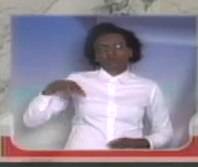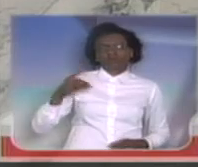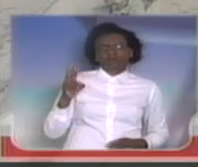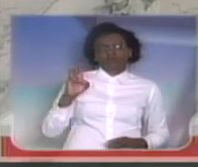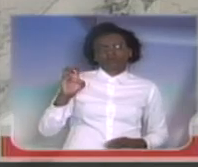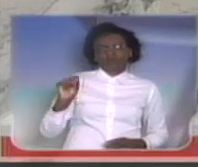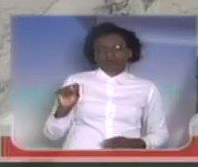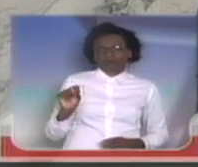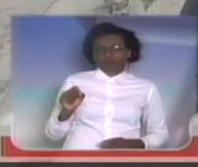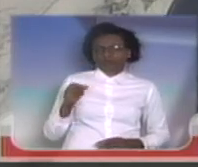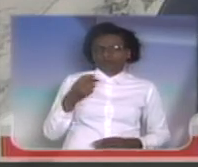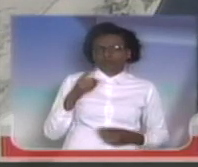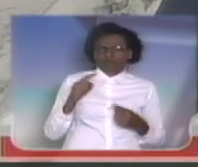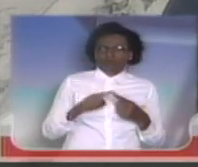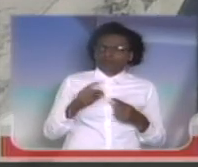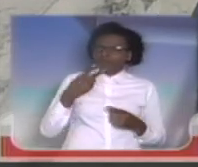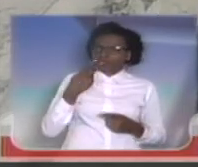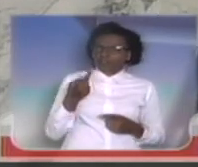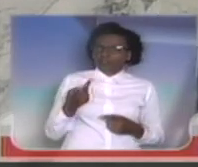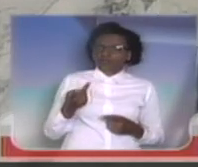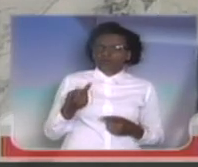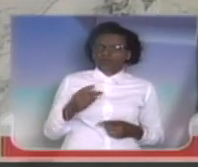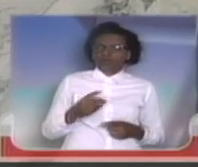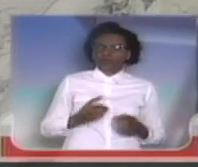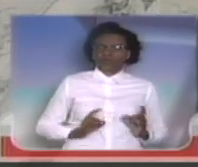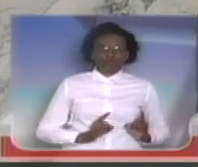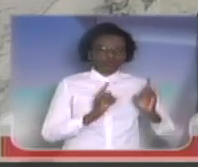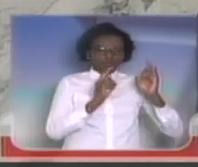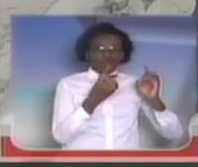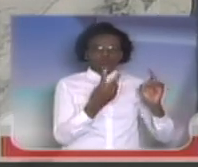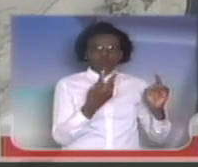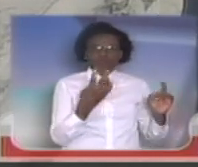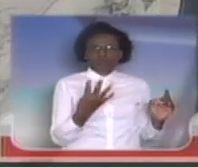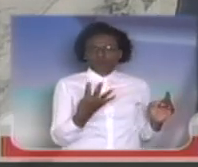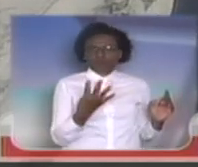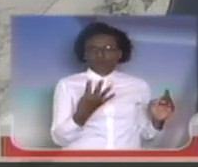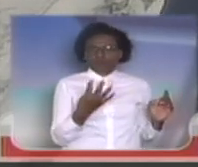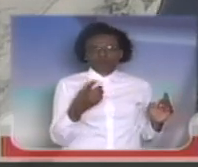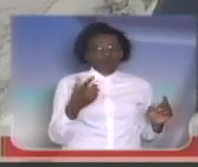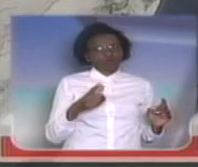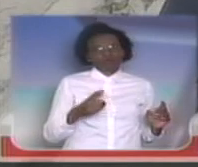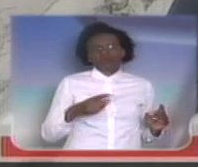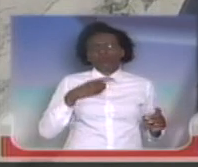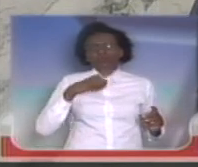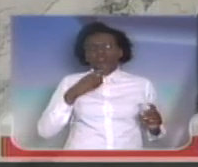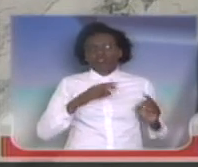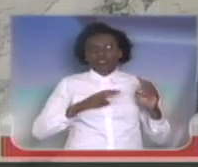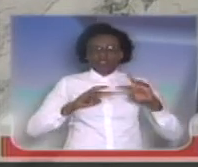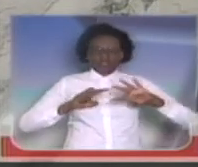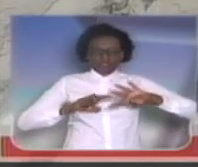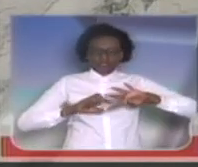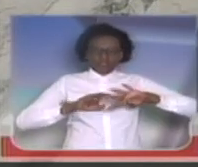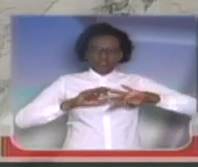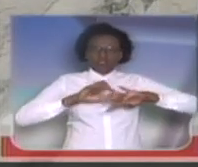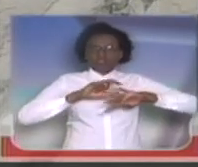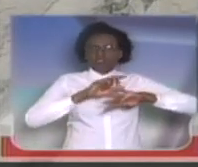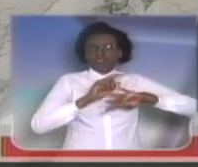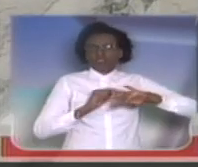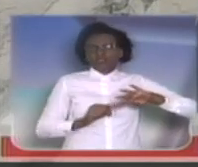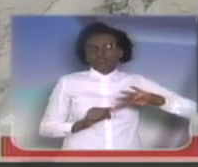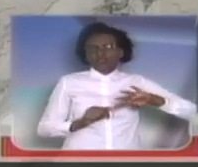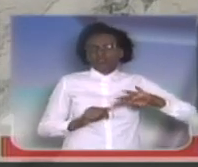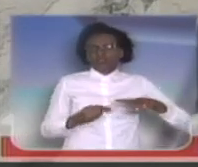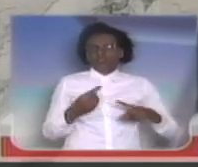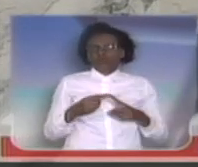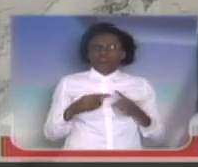falavam o seguinte, que o prédio de 24 andares não conseguia ser alcançado com a escada Magiros, porque a escada Magiros, ela ia até o décimo